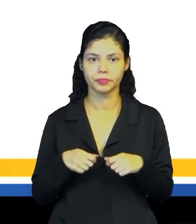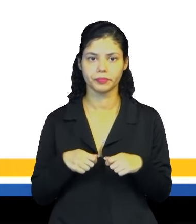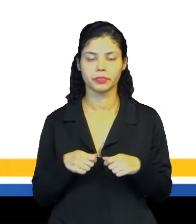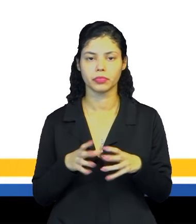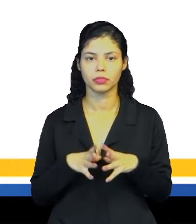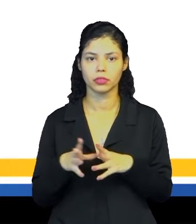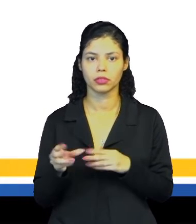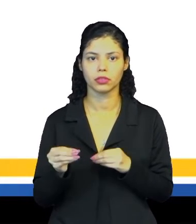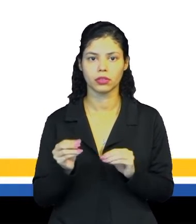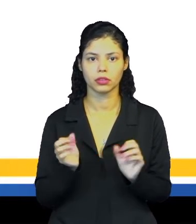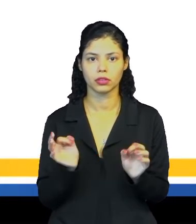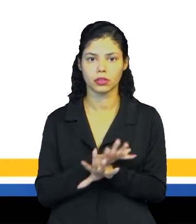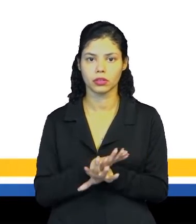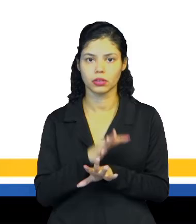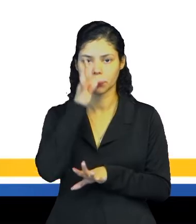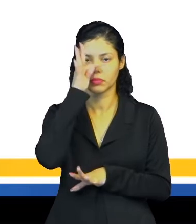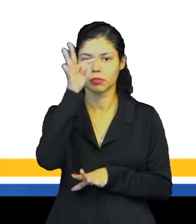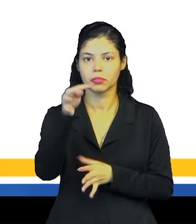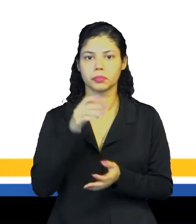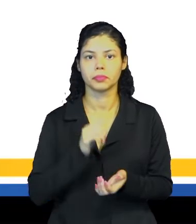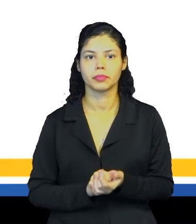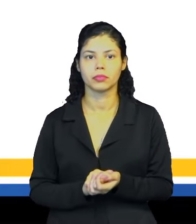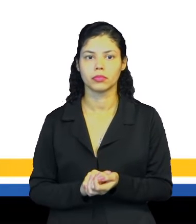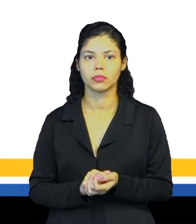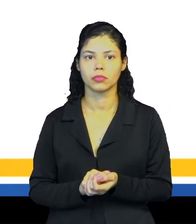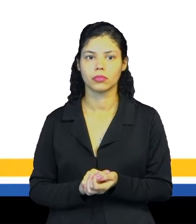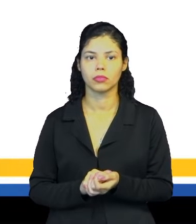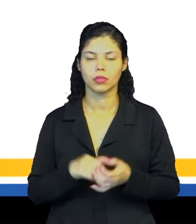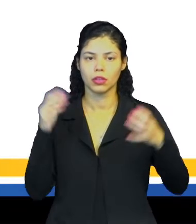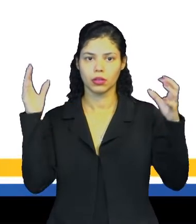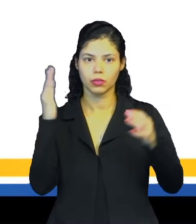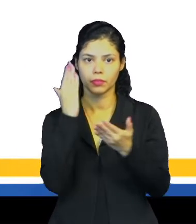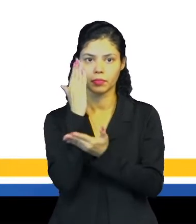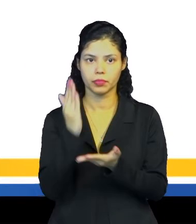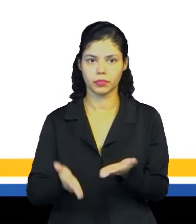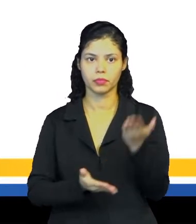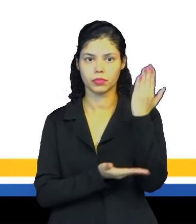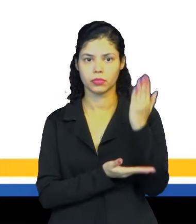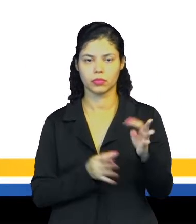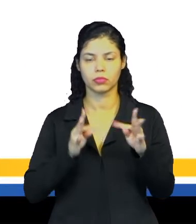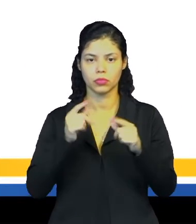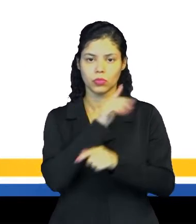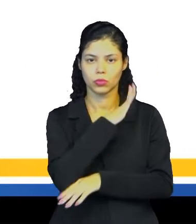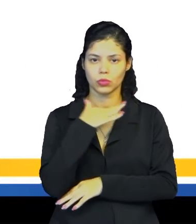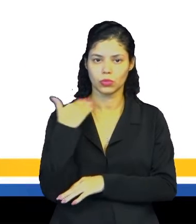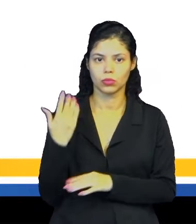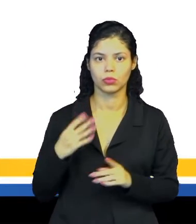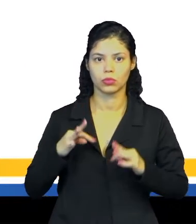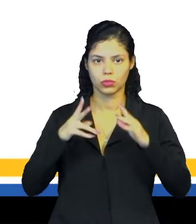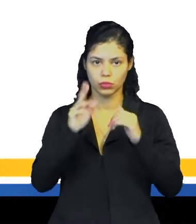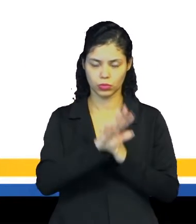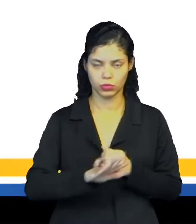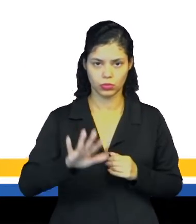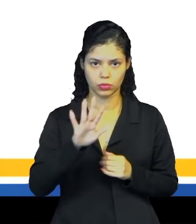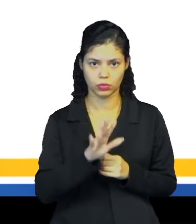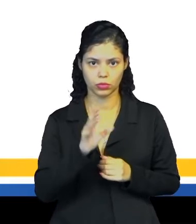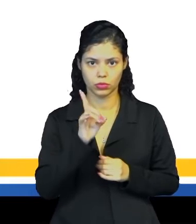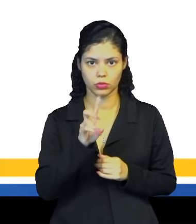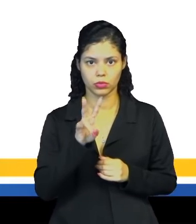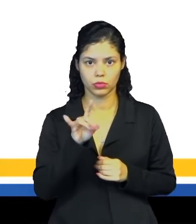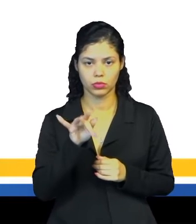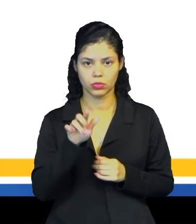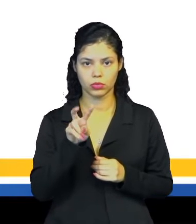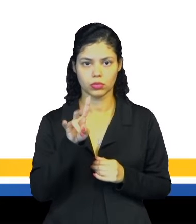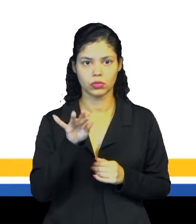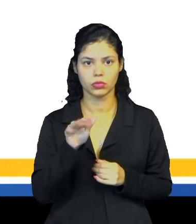em sua possível destruição futura, por meio de dilúvios que matariam todos. Olha só, tem